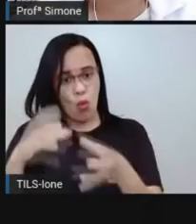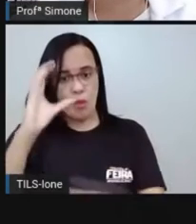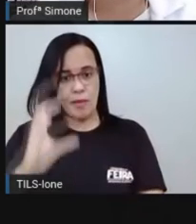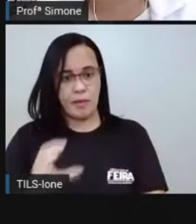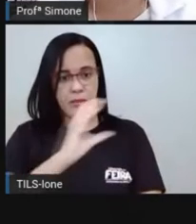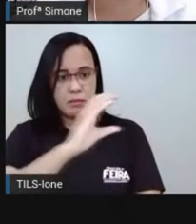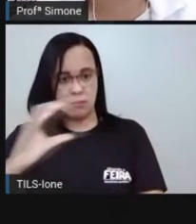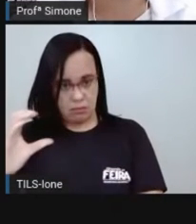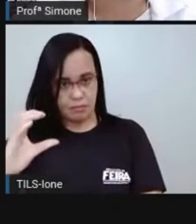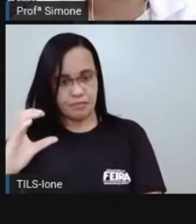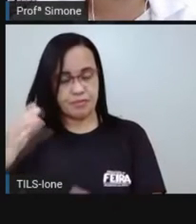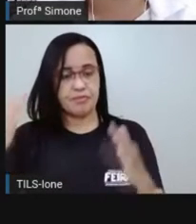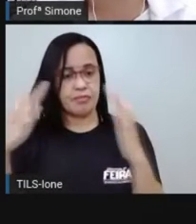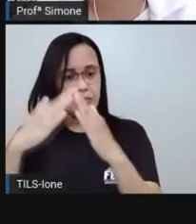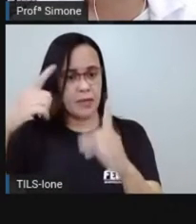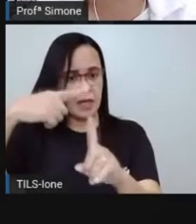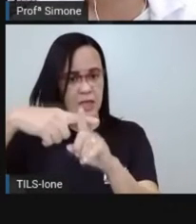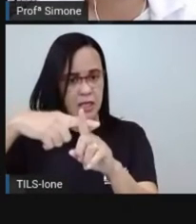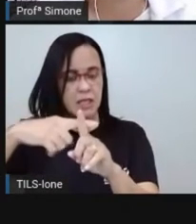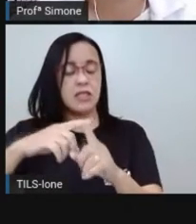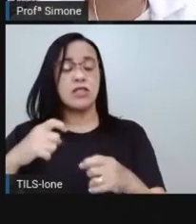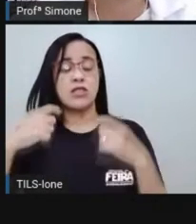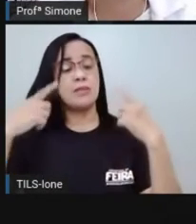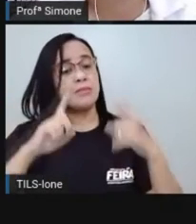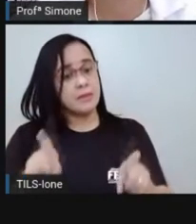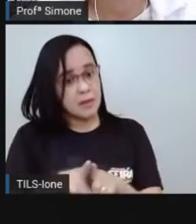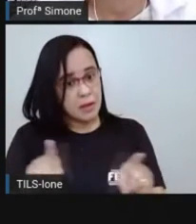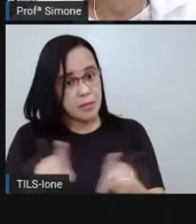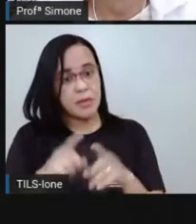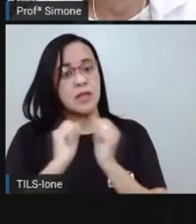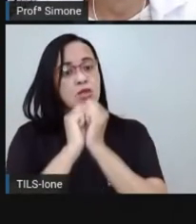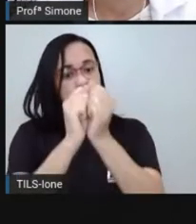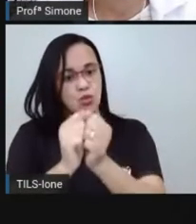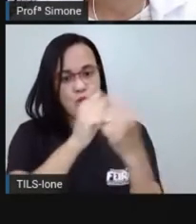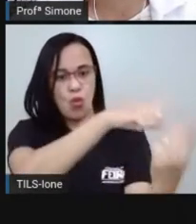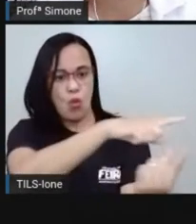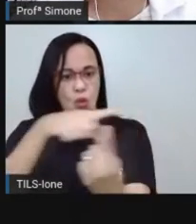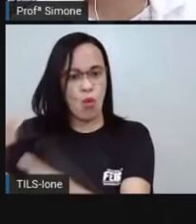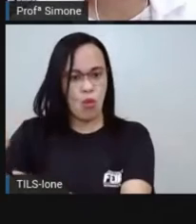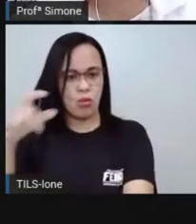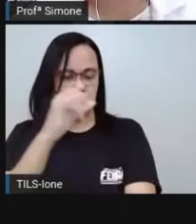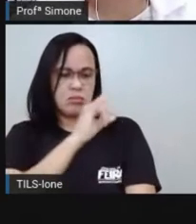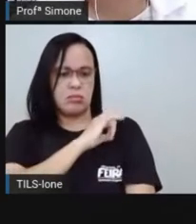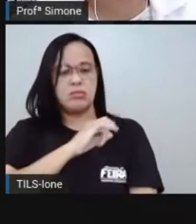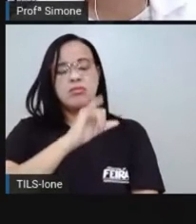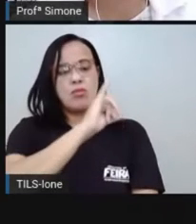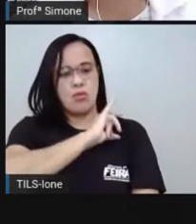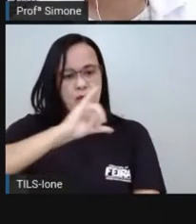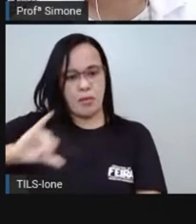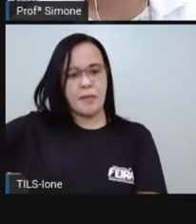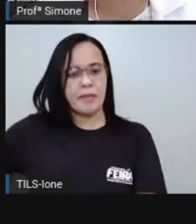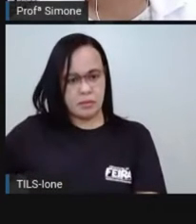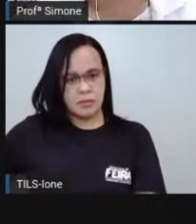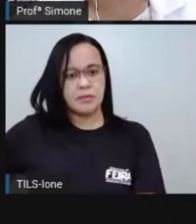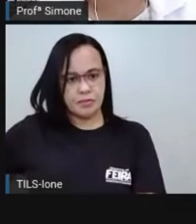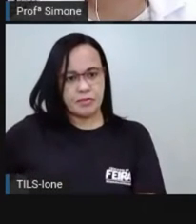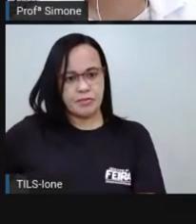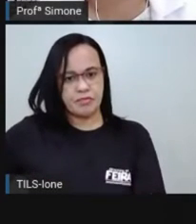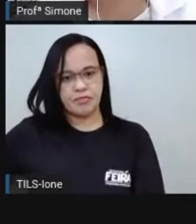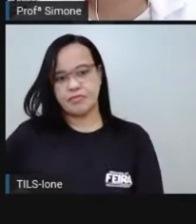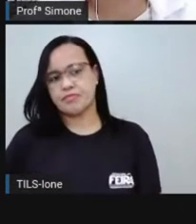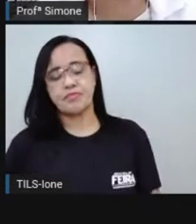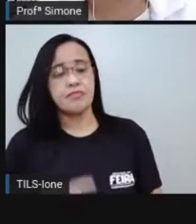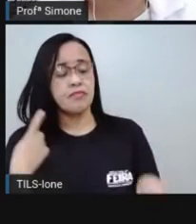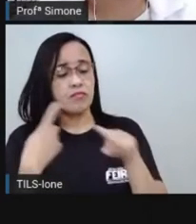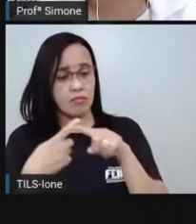uma querela, uma briguinha com o imperador. Então, por quê? Havia no Brasil algumas sociedades de